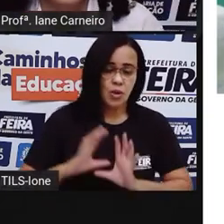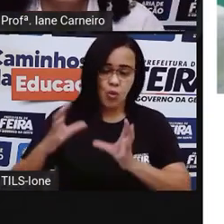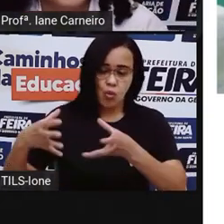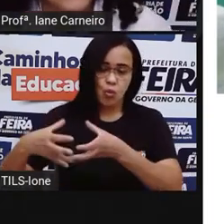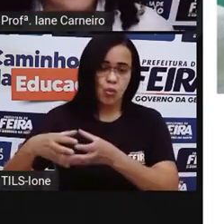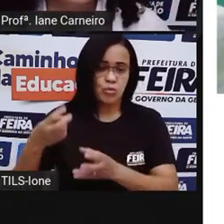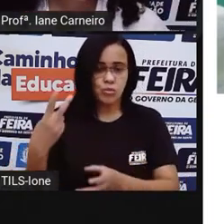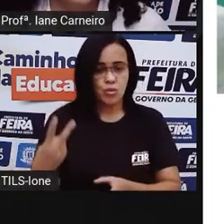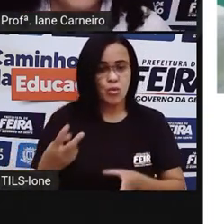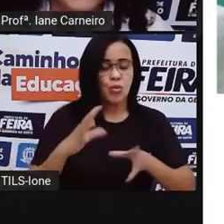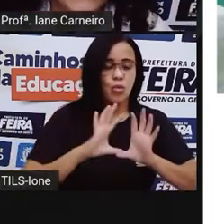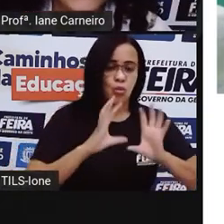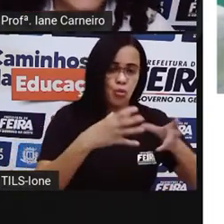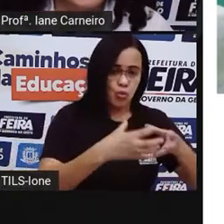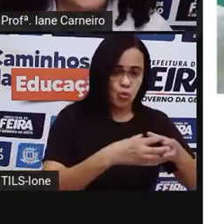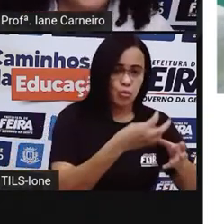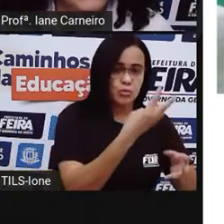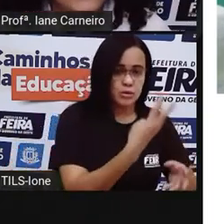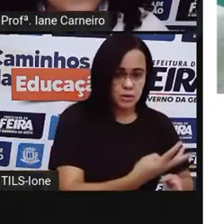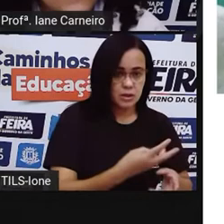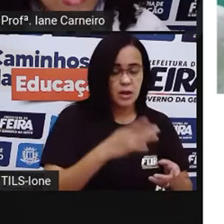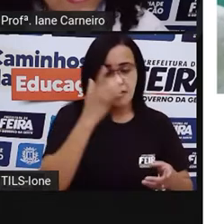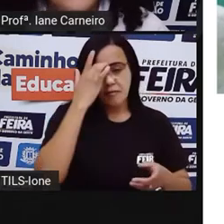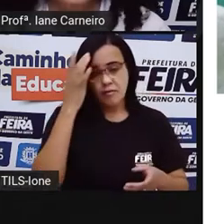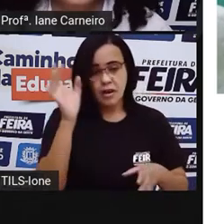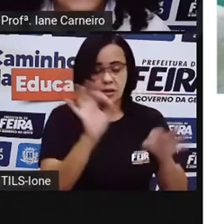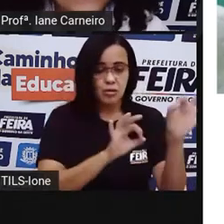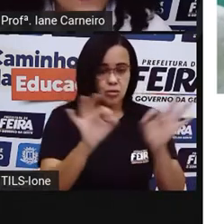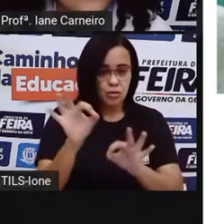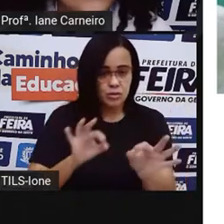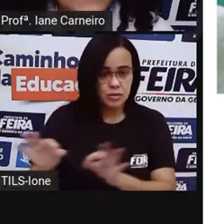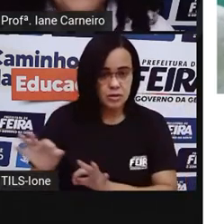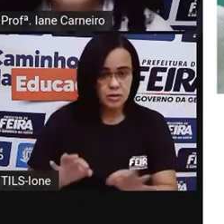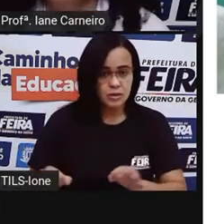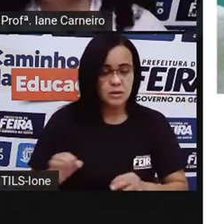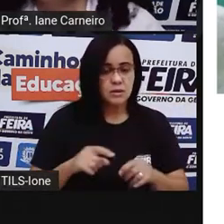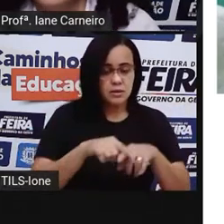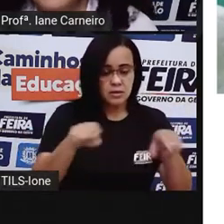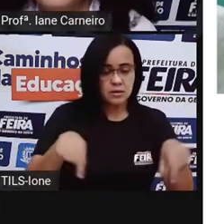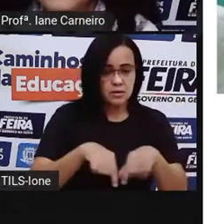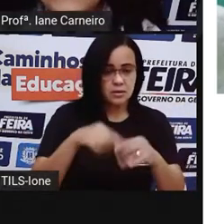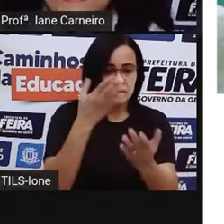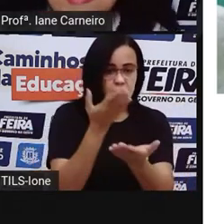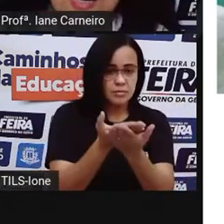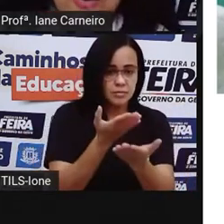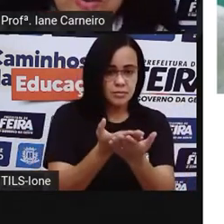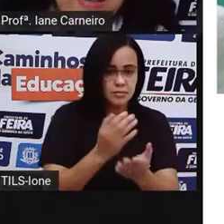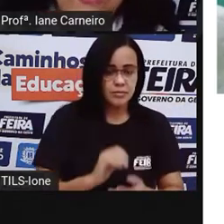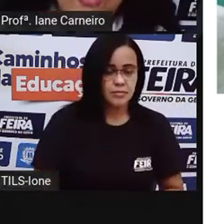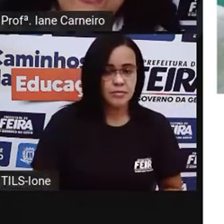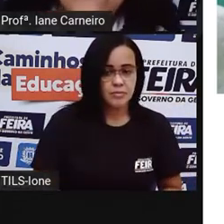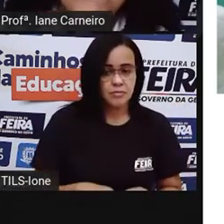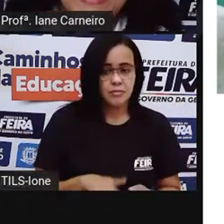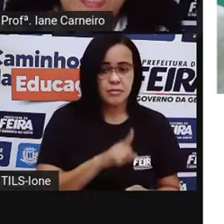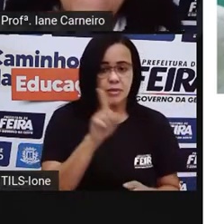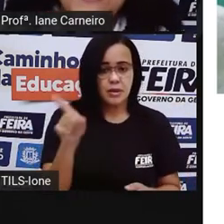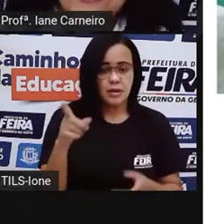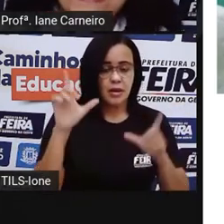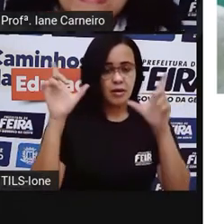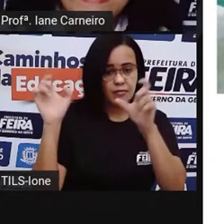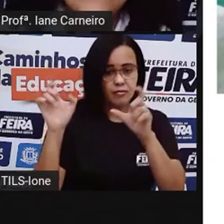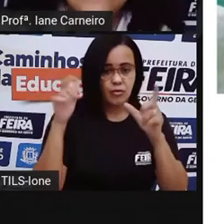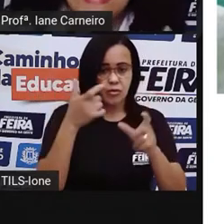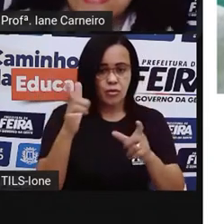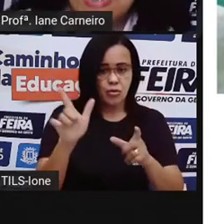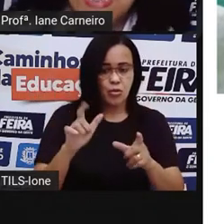fica fácil de organizar e até de transitar na sala, né? Aqui nessa outra foto a gente vê realmente